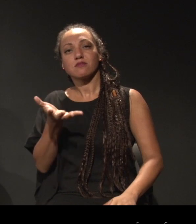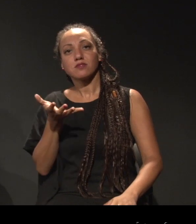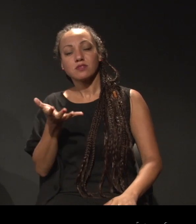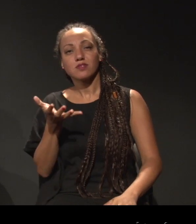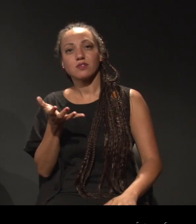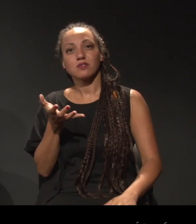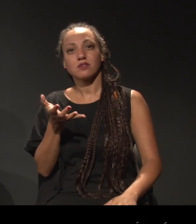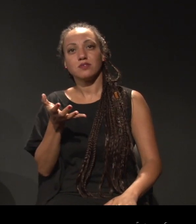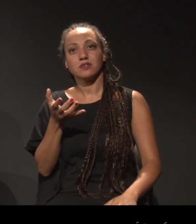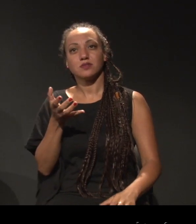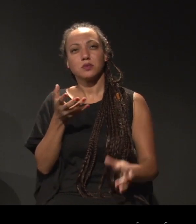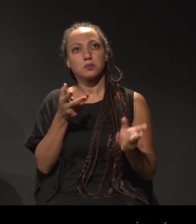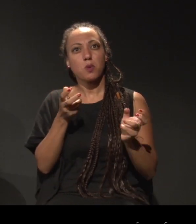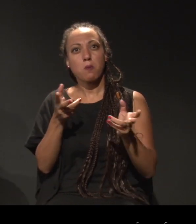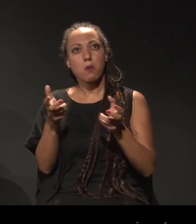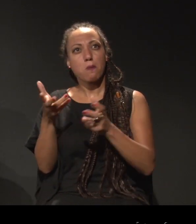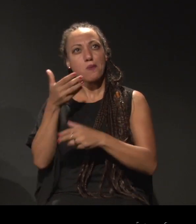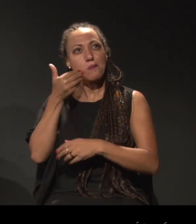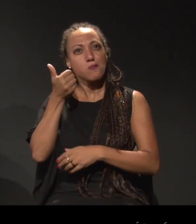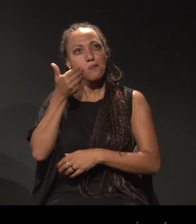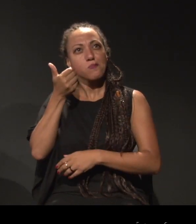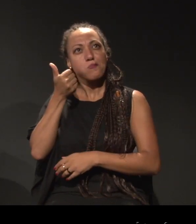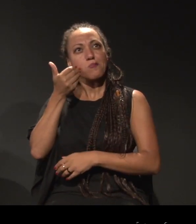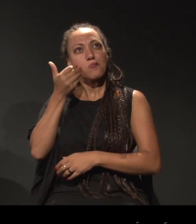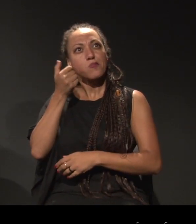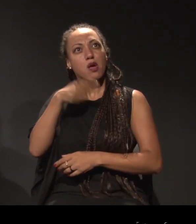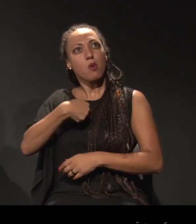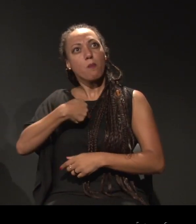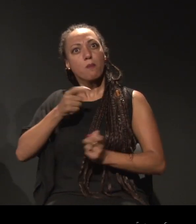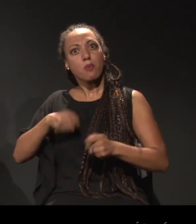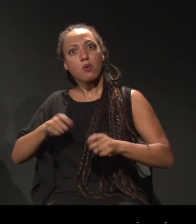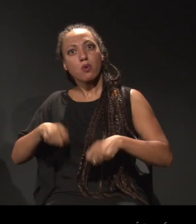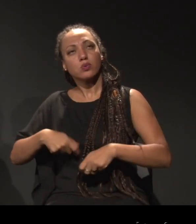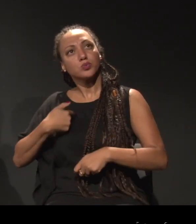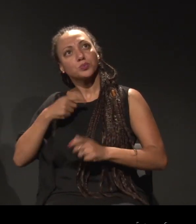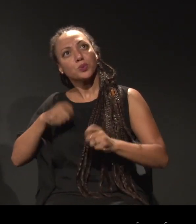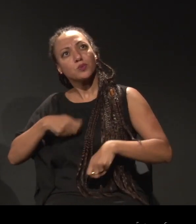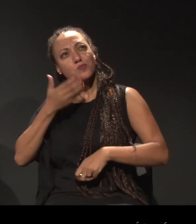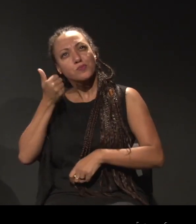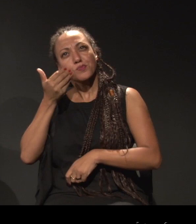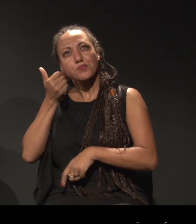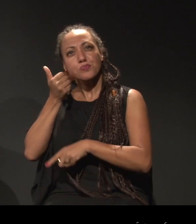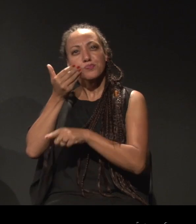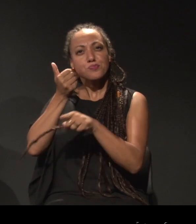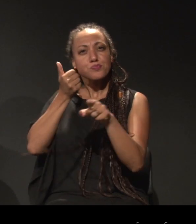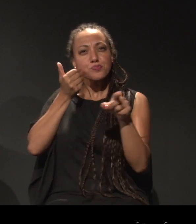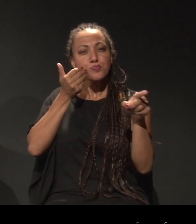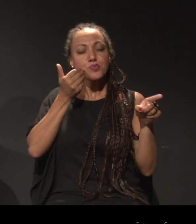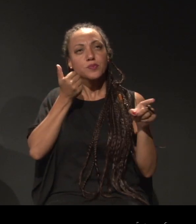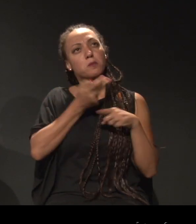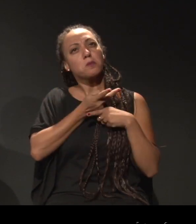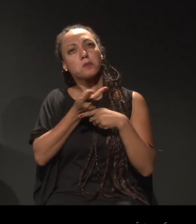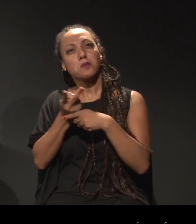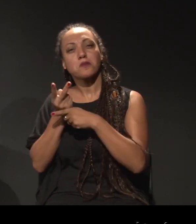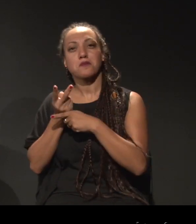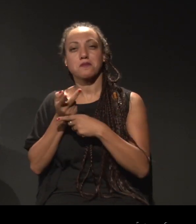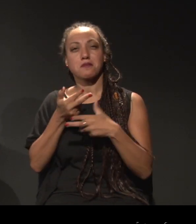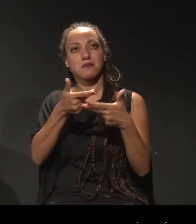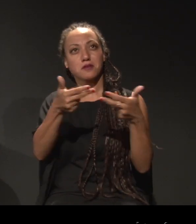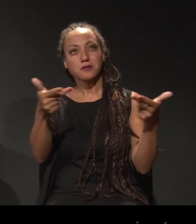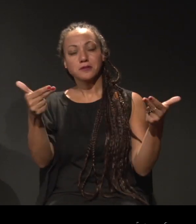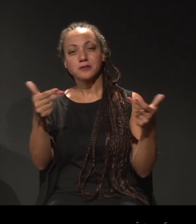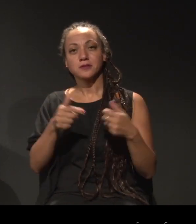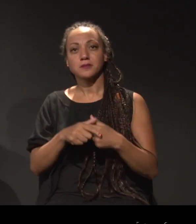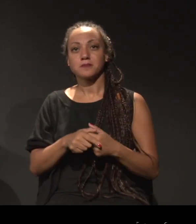aprendizado que eu estou tendo, eu posso ter isso, eu posso fazer isso. E buscando essas coisas. Mas